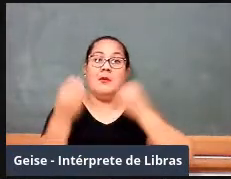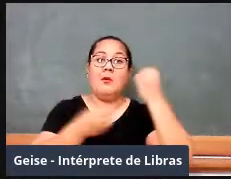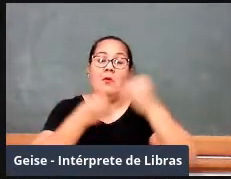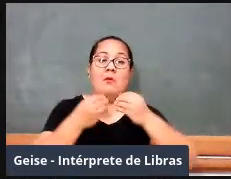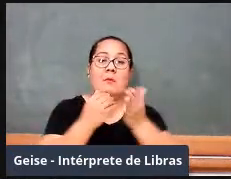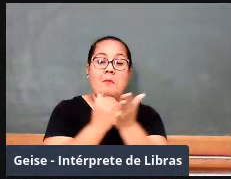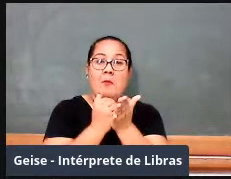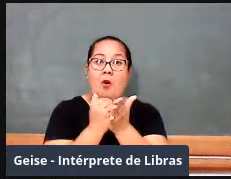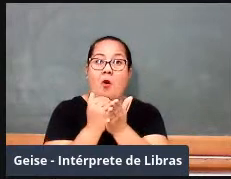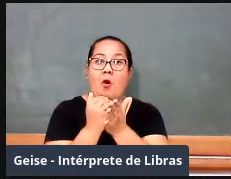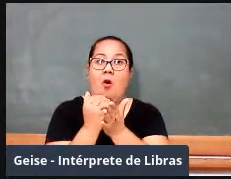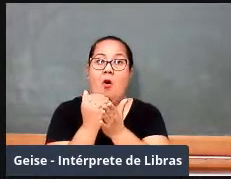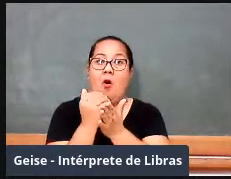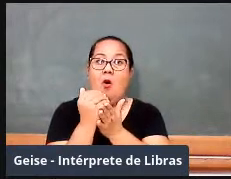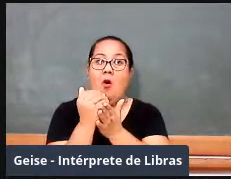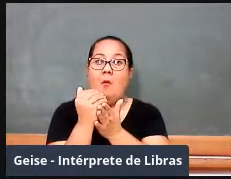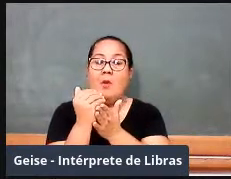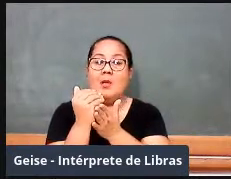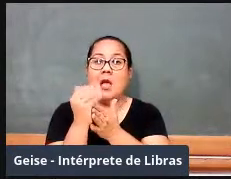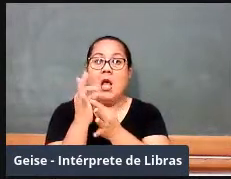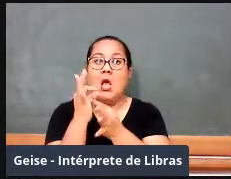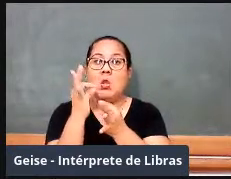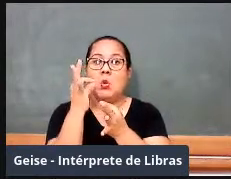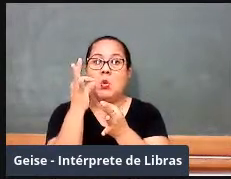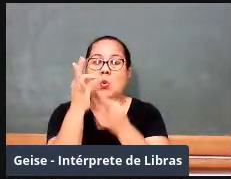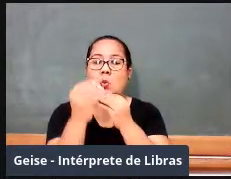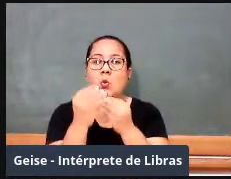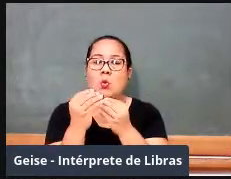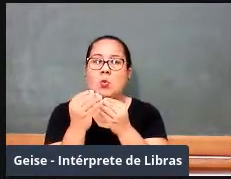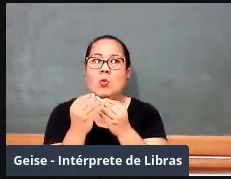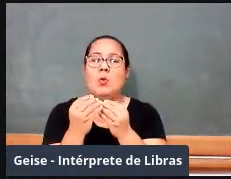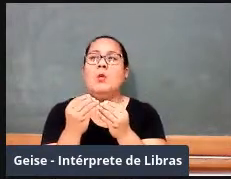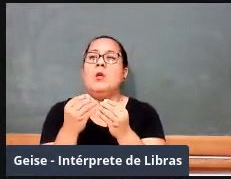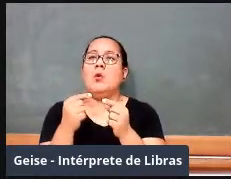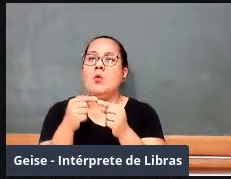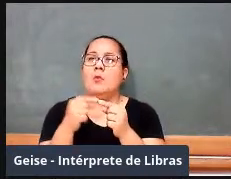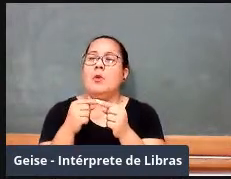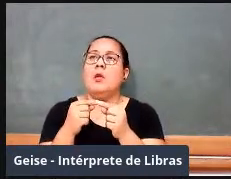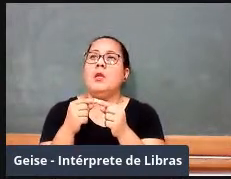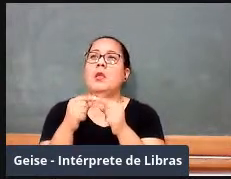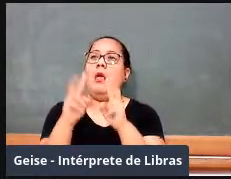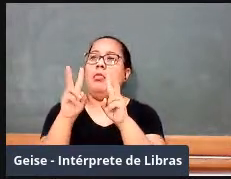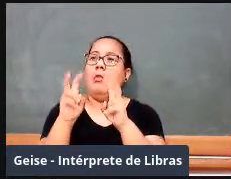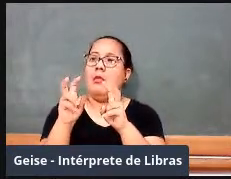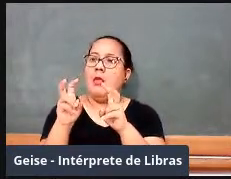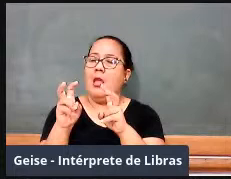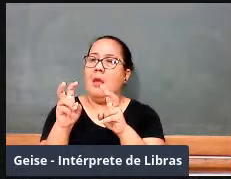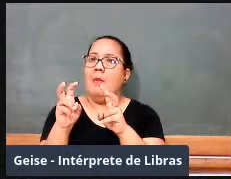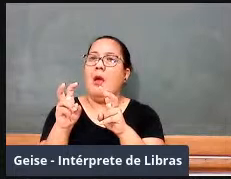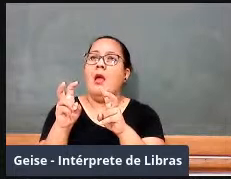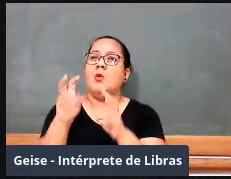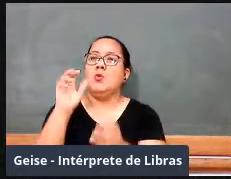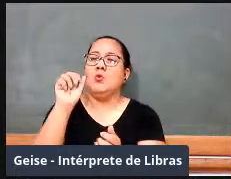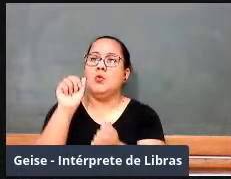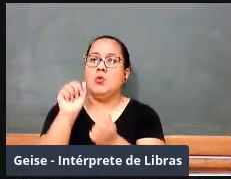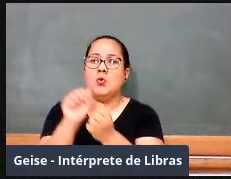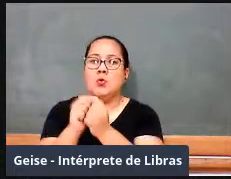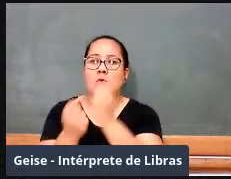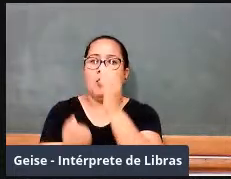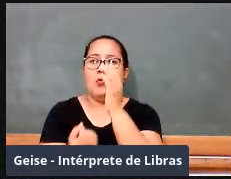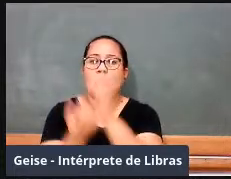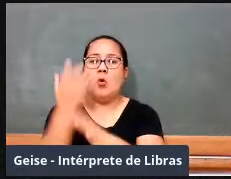partir da fusão dos seus diferentes ramos. Ele cria a disciplina matemática que antes era